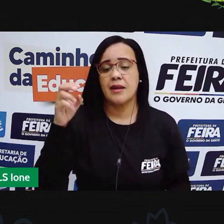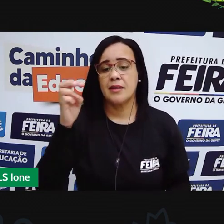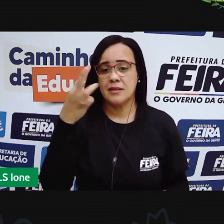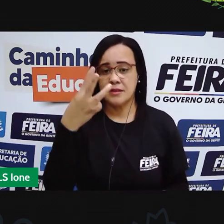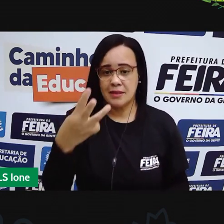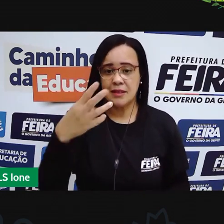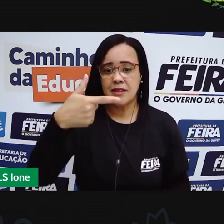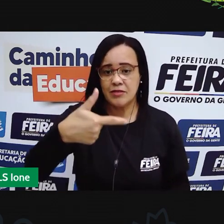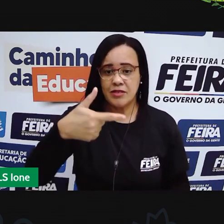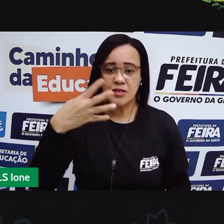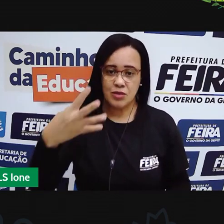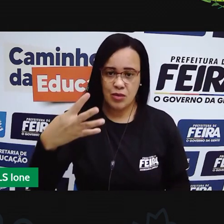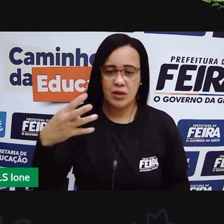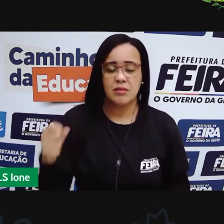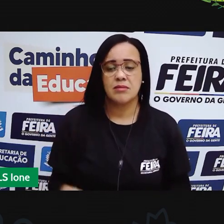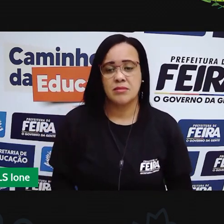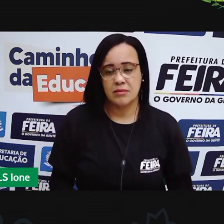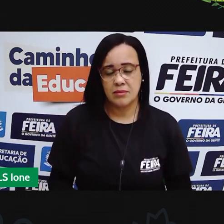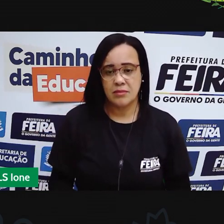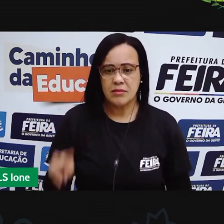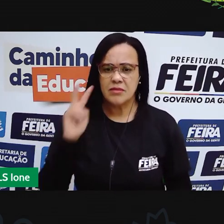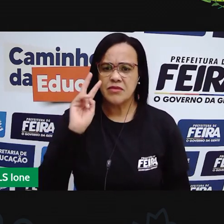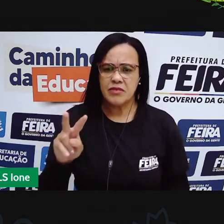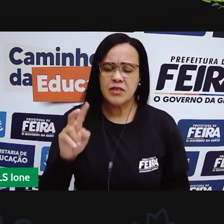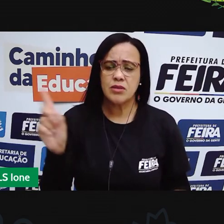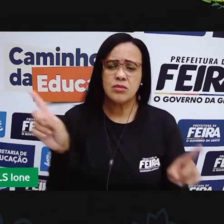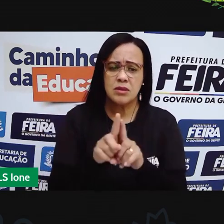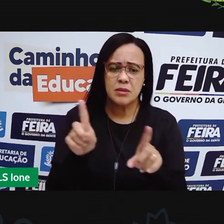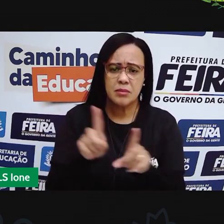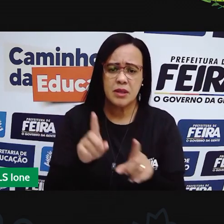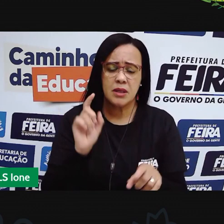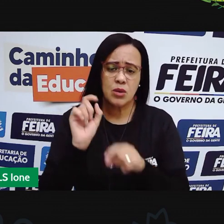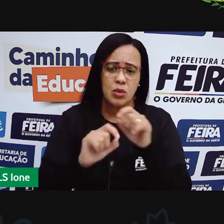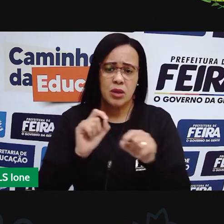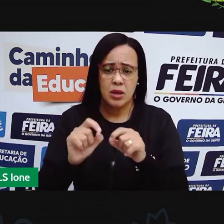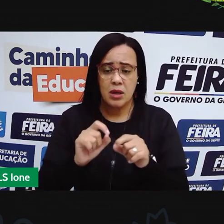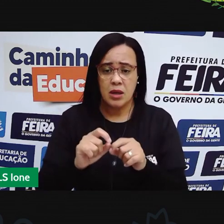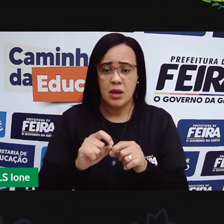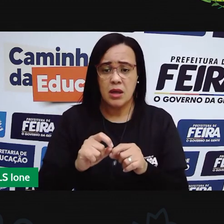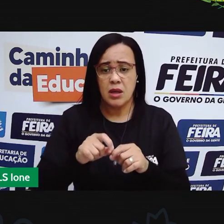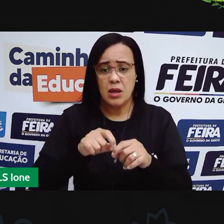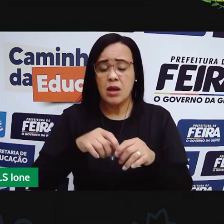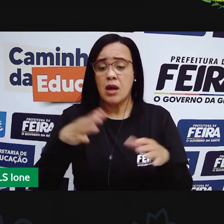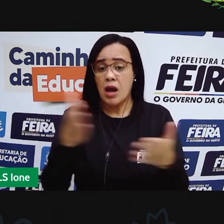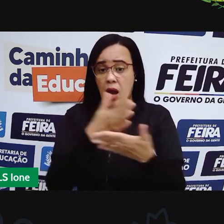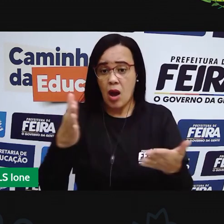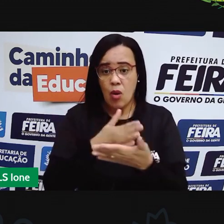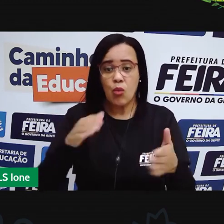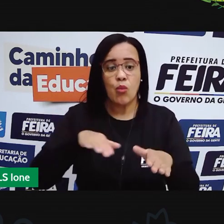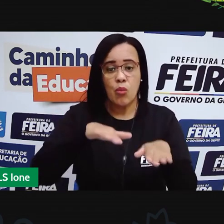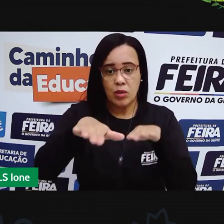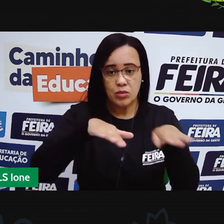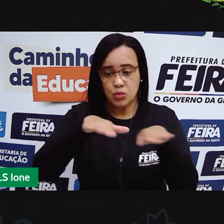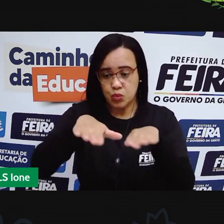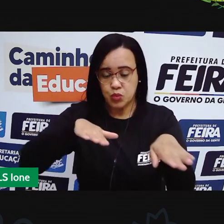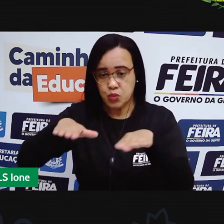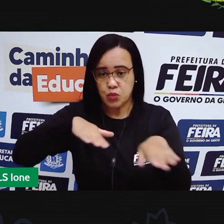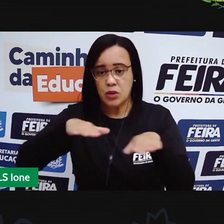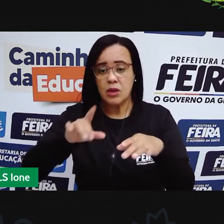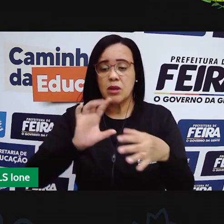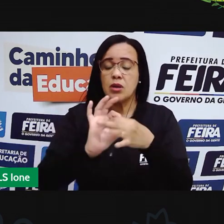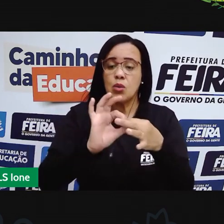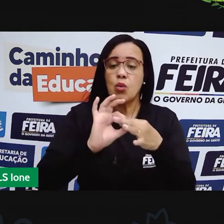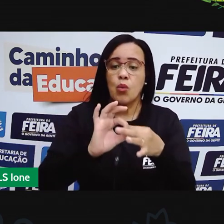sempre, que as alunas, elas passam no centro de bairro e elas foram criadas devido à necessidade